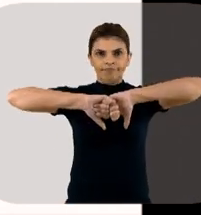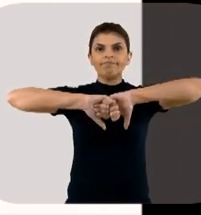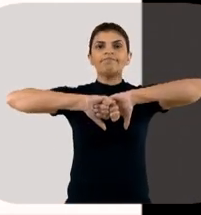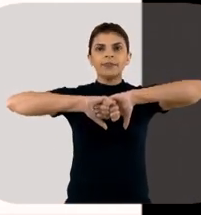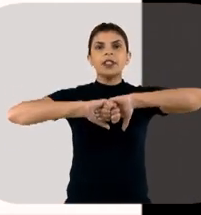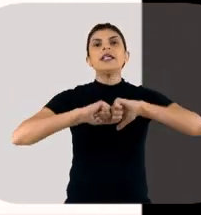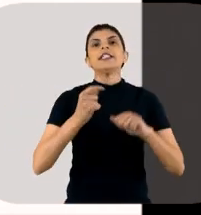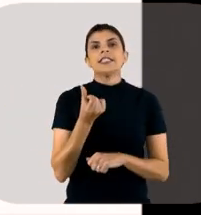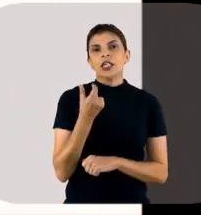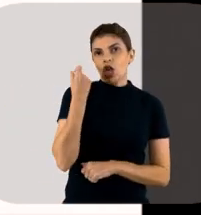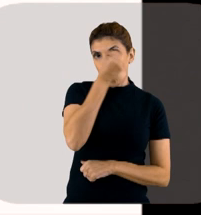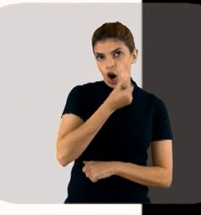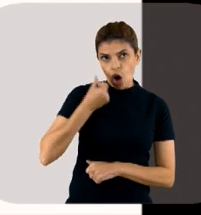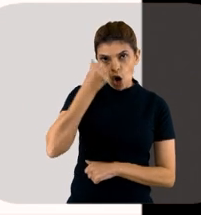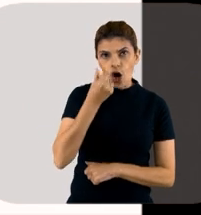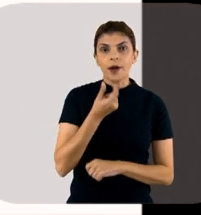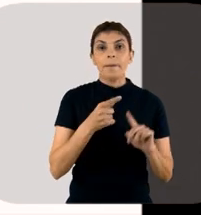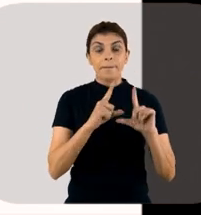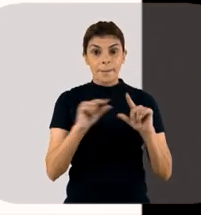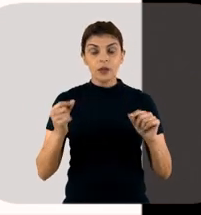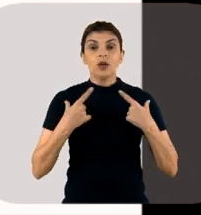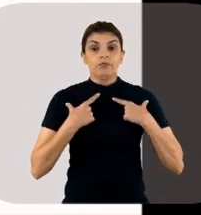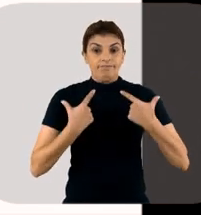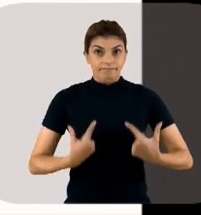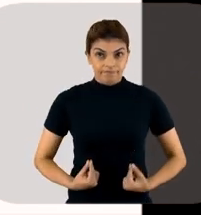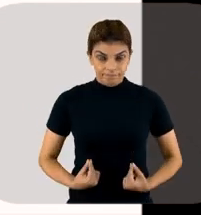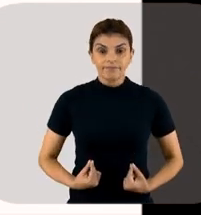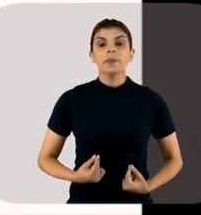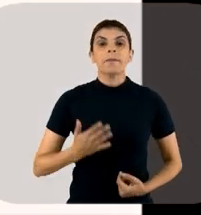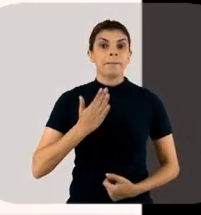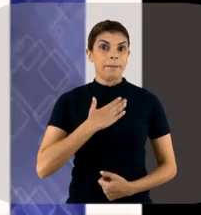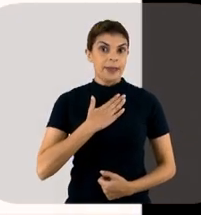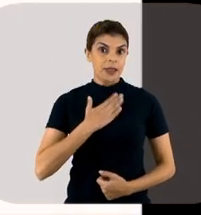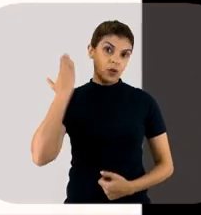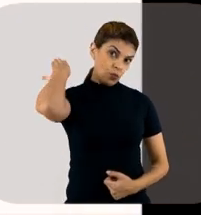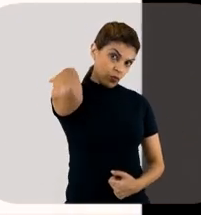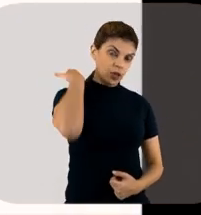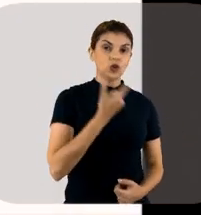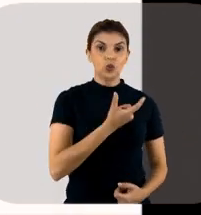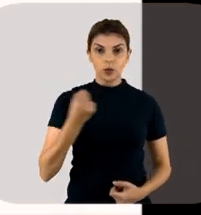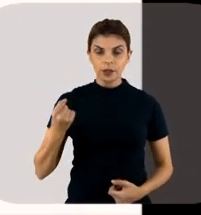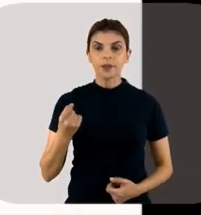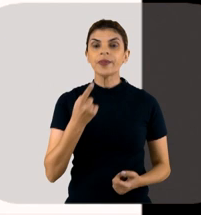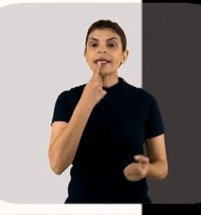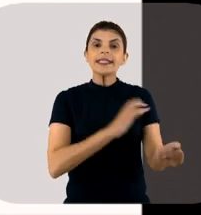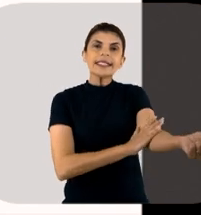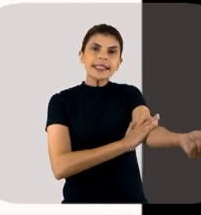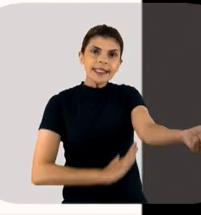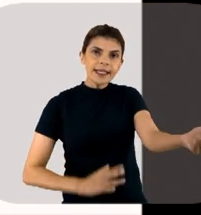creatinina maior do que 2, ou uma queda do débito de diurese, nas últimas 2 horas, a